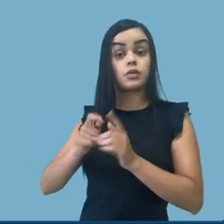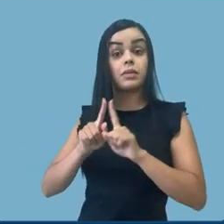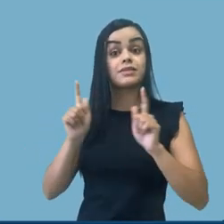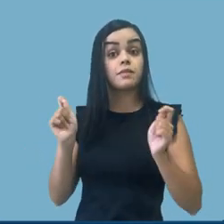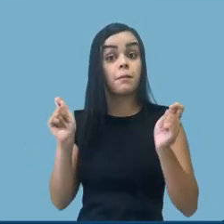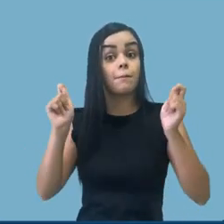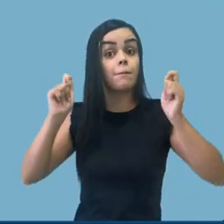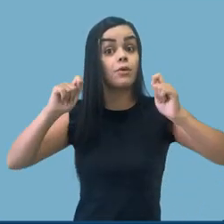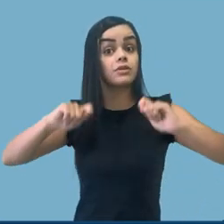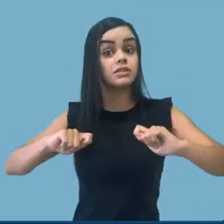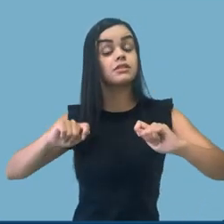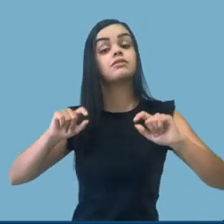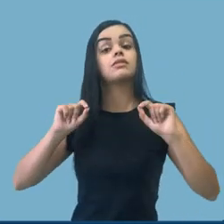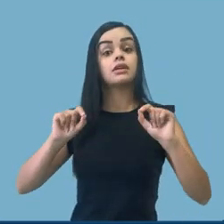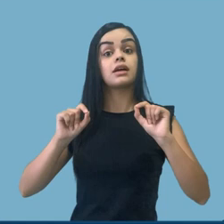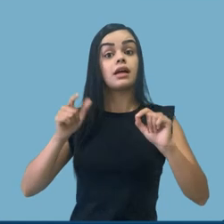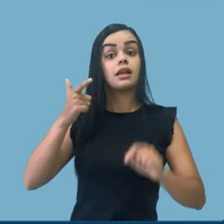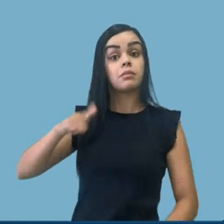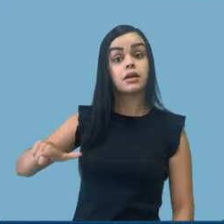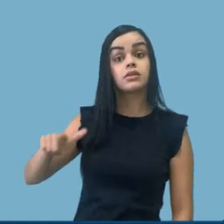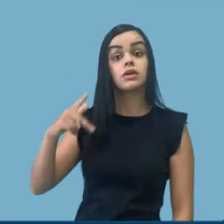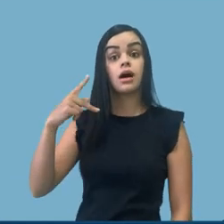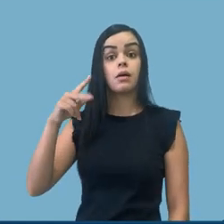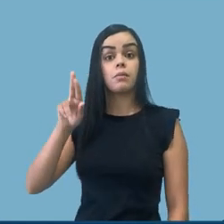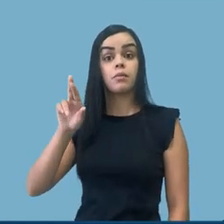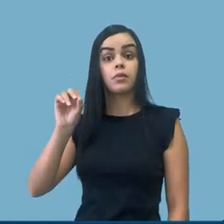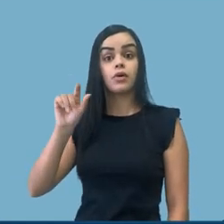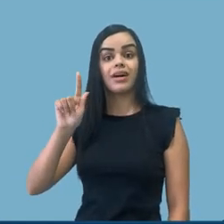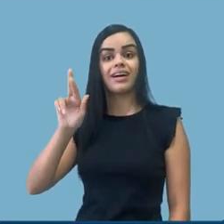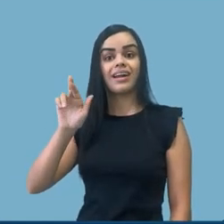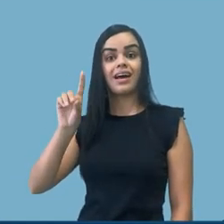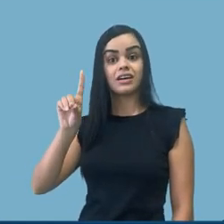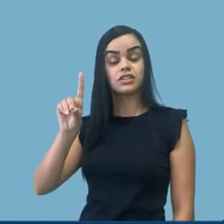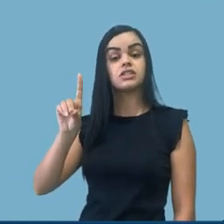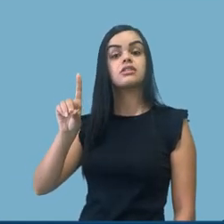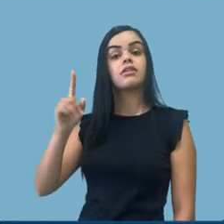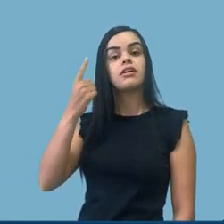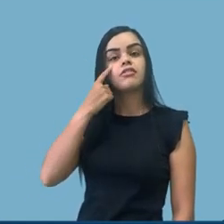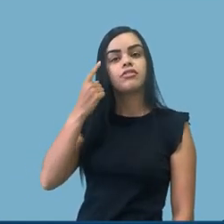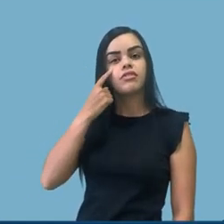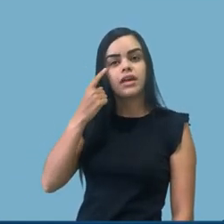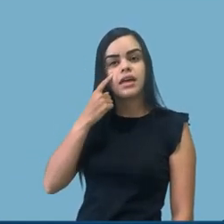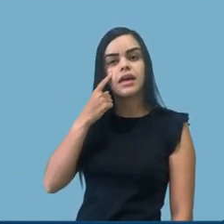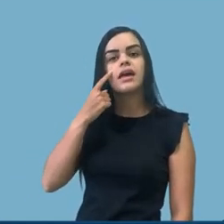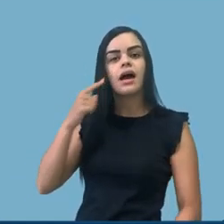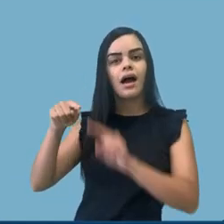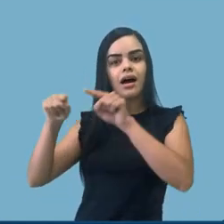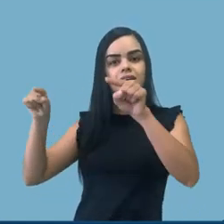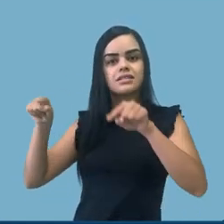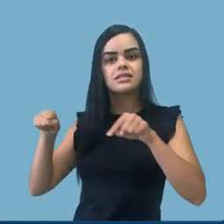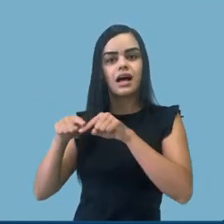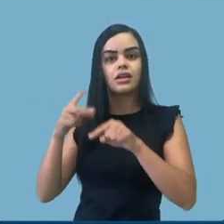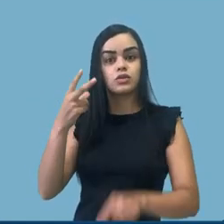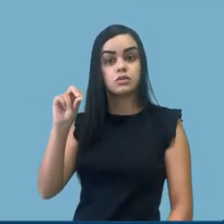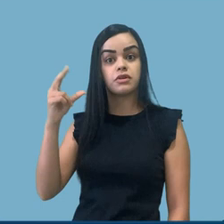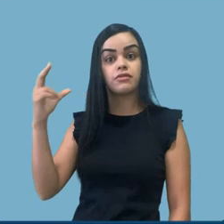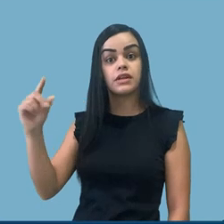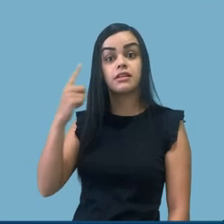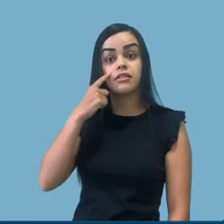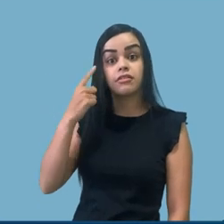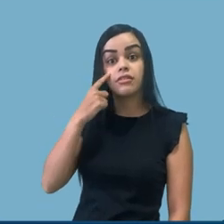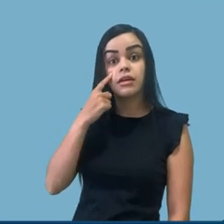possibilidade de. Então, repetindo o PROGRADE, reproduz as turmas do início de 2020, remove os estudantes que foram